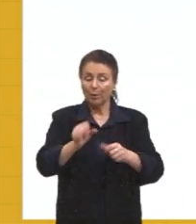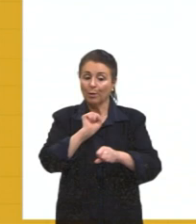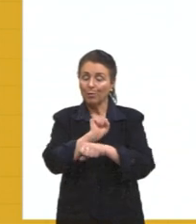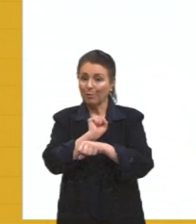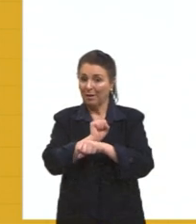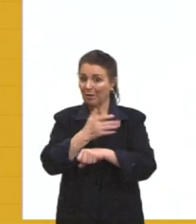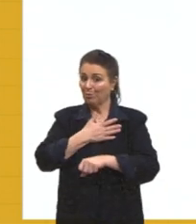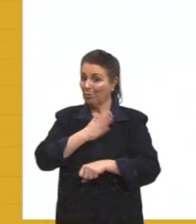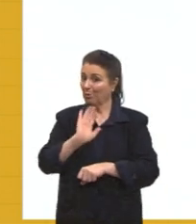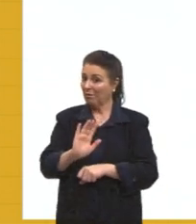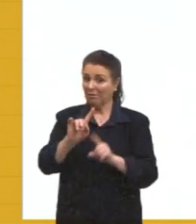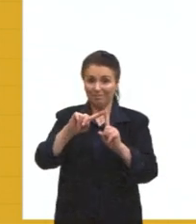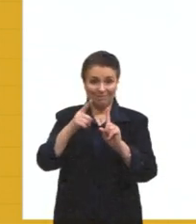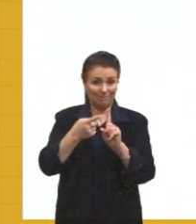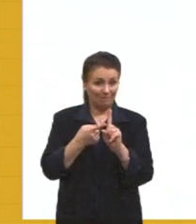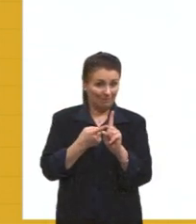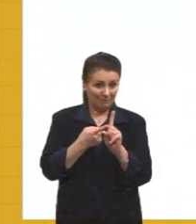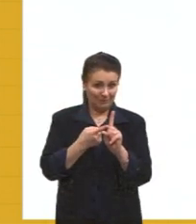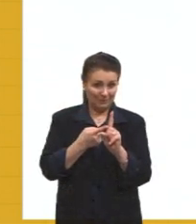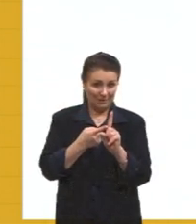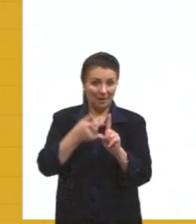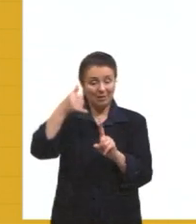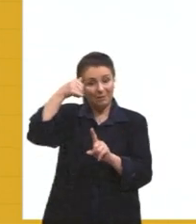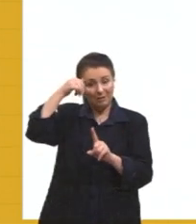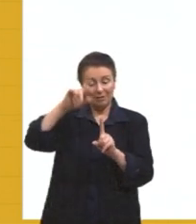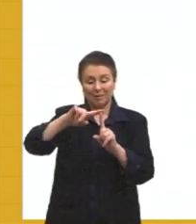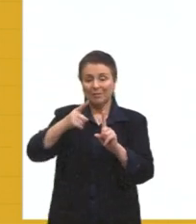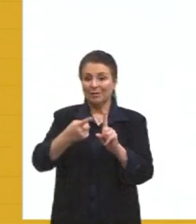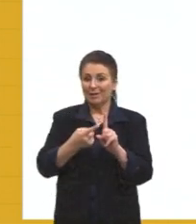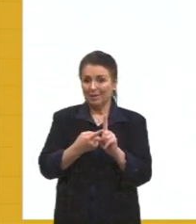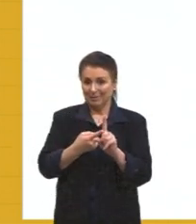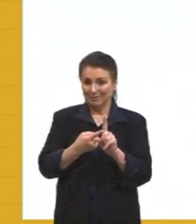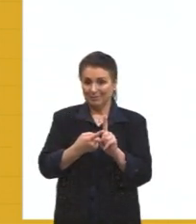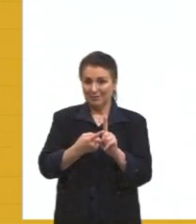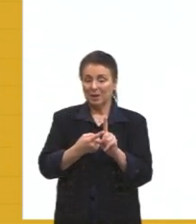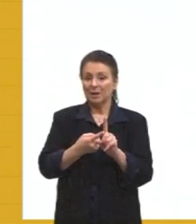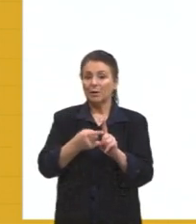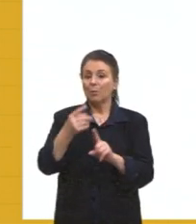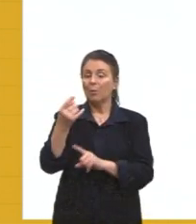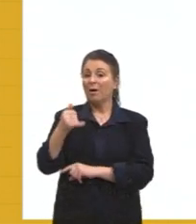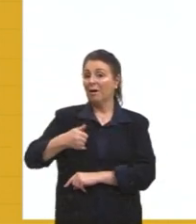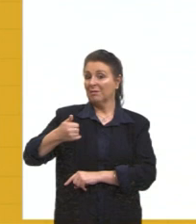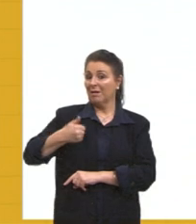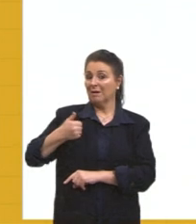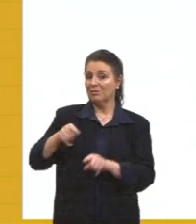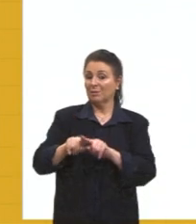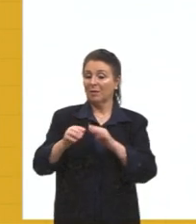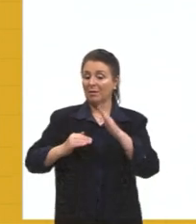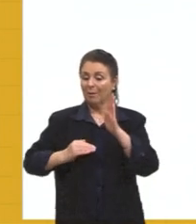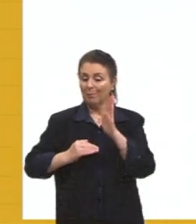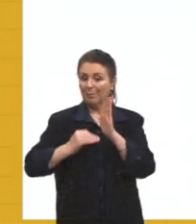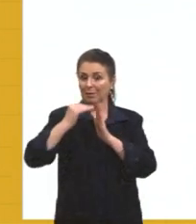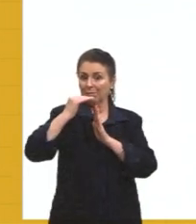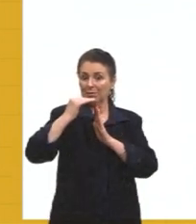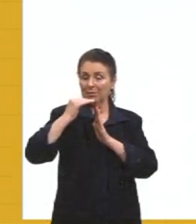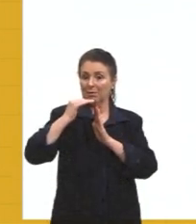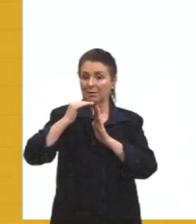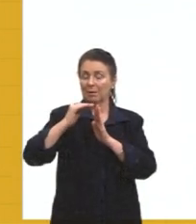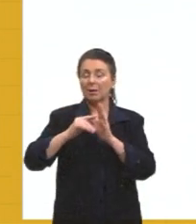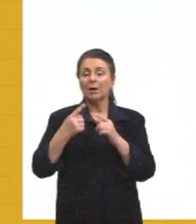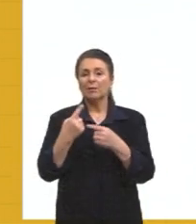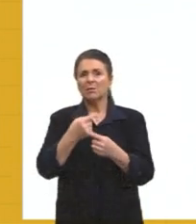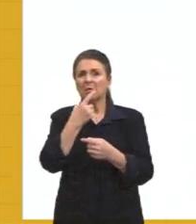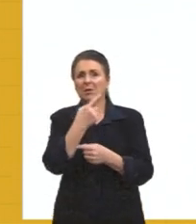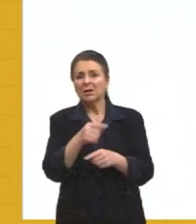a sua concepção, o seu filho, né, para 30, 35 anos, e principalmente ficando em um, dois,